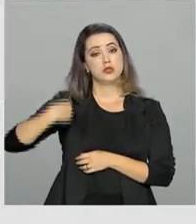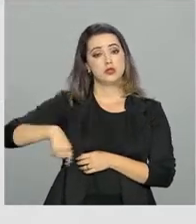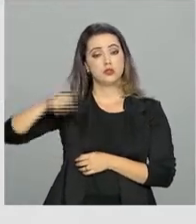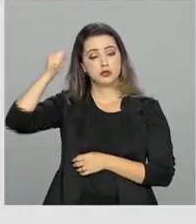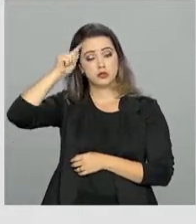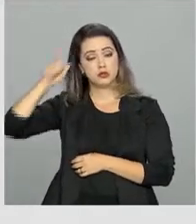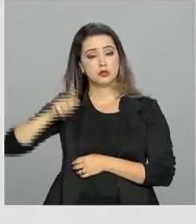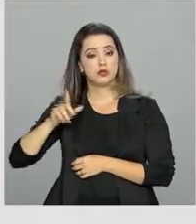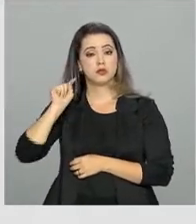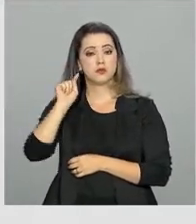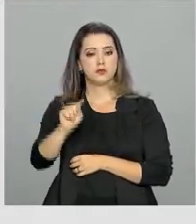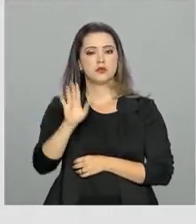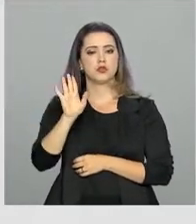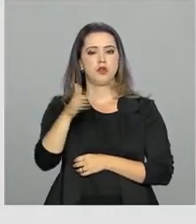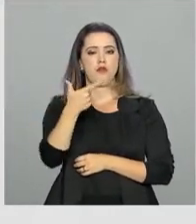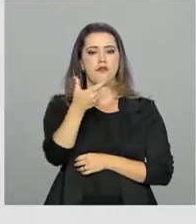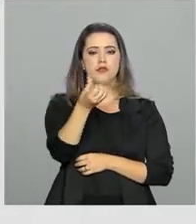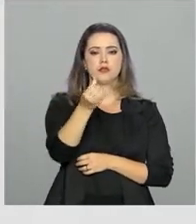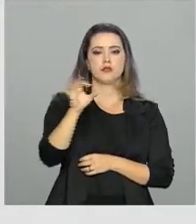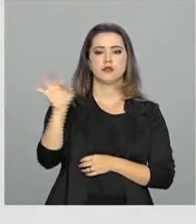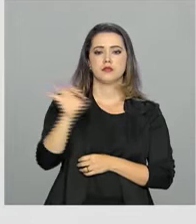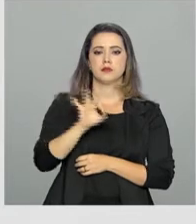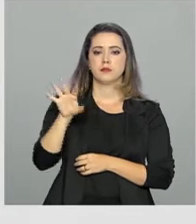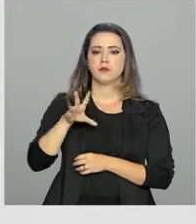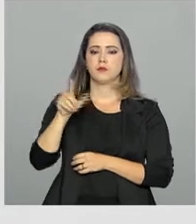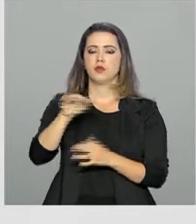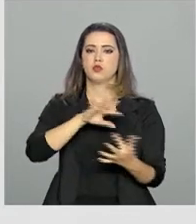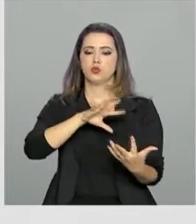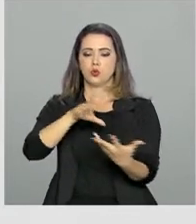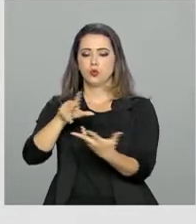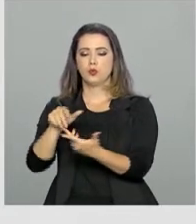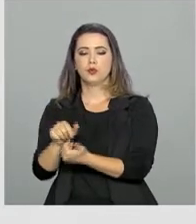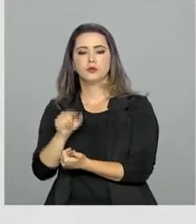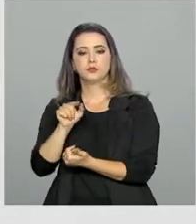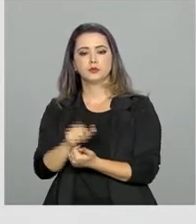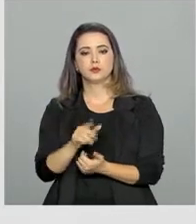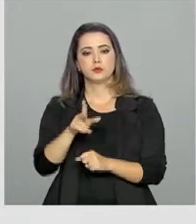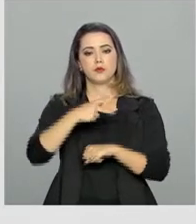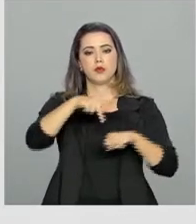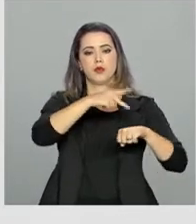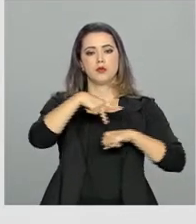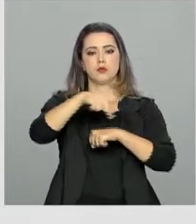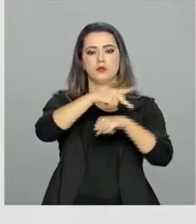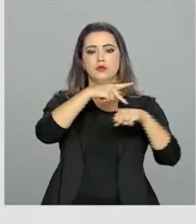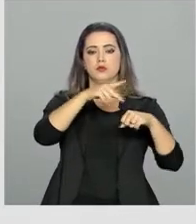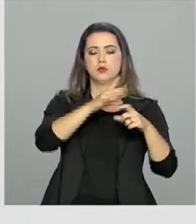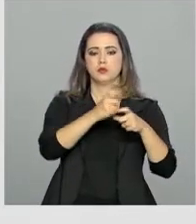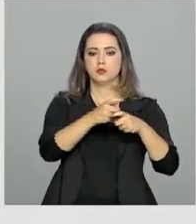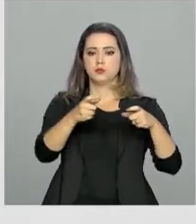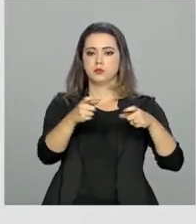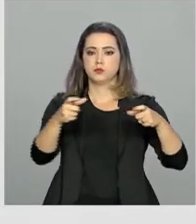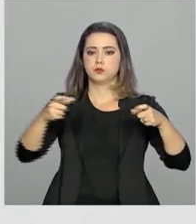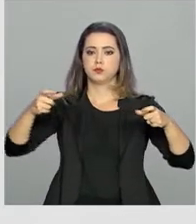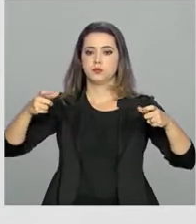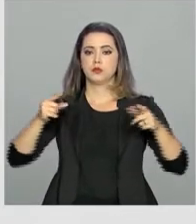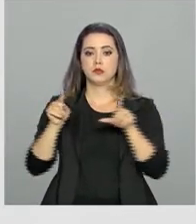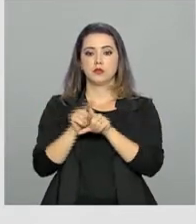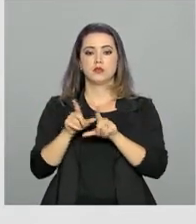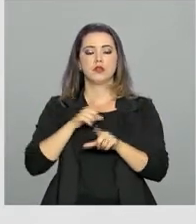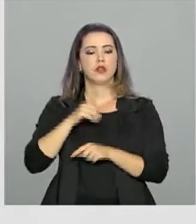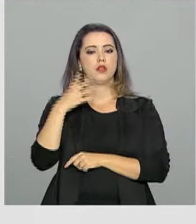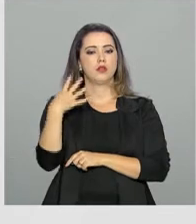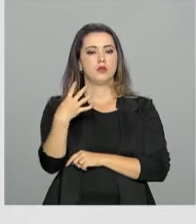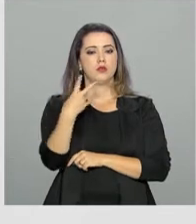ocupa 26% da área total da Terra. Os países de dimensão continental abrigam